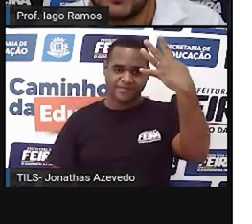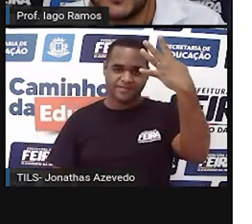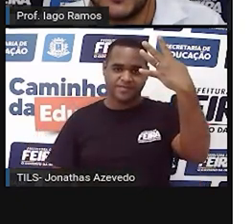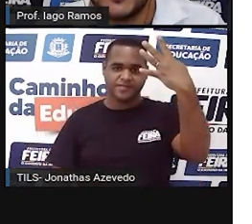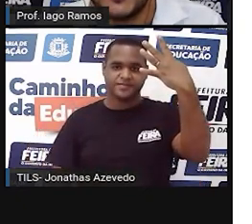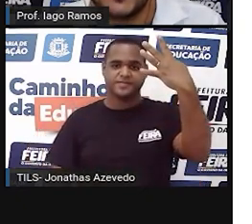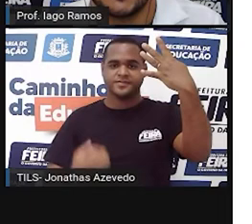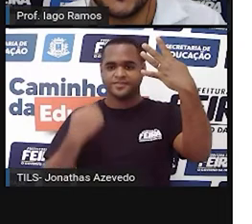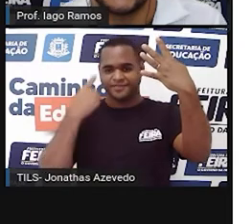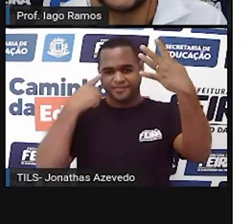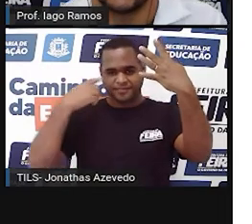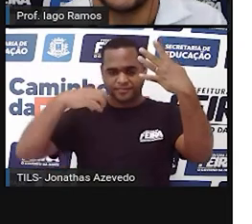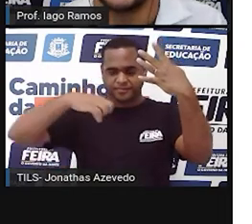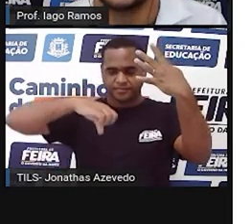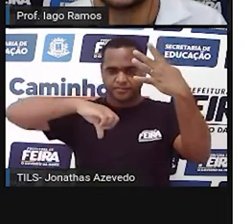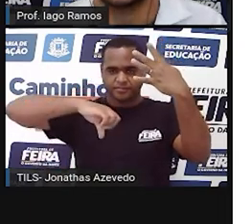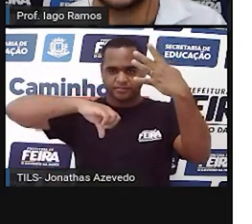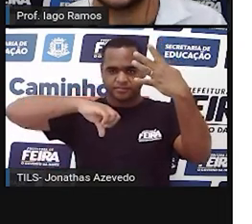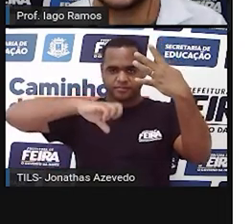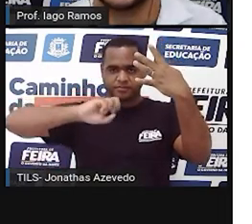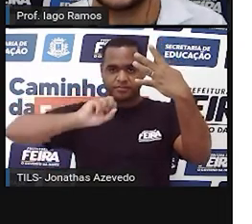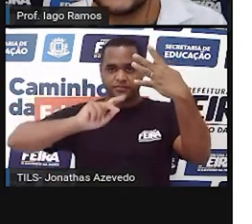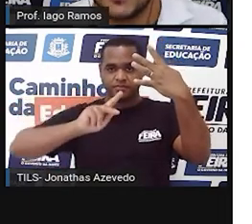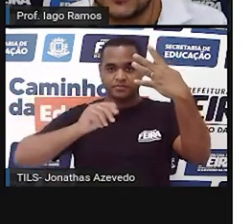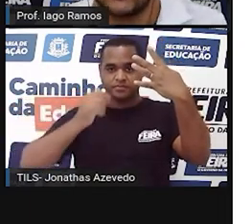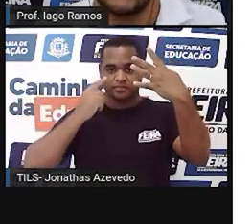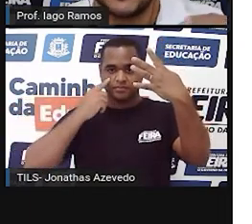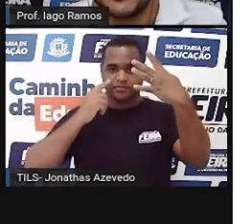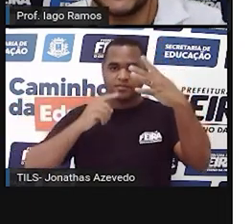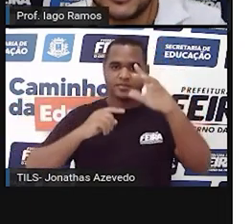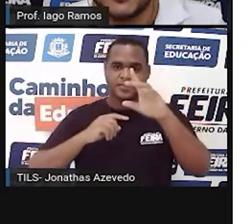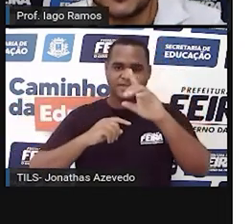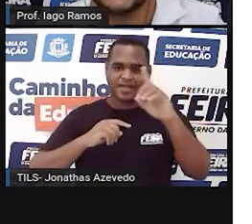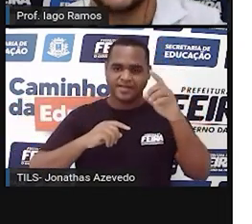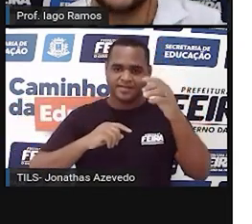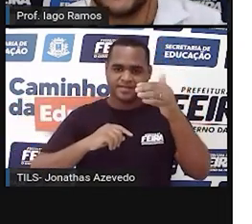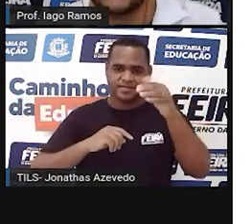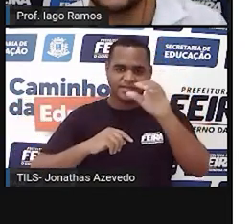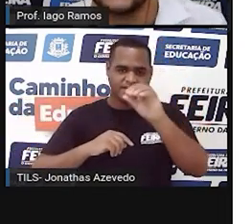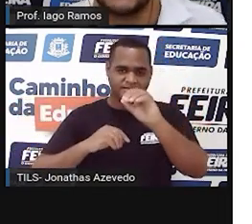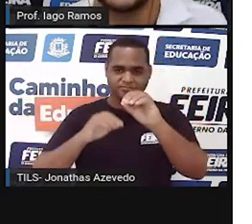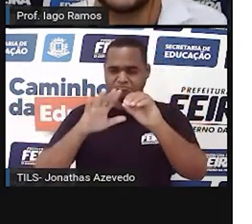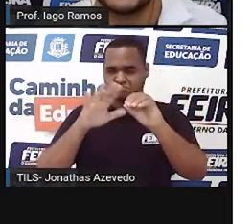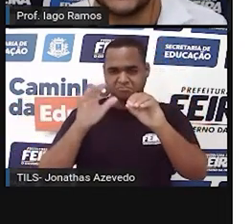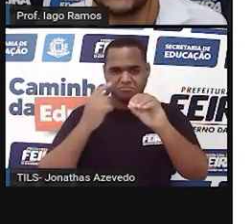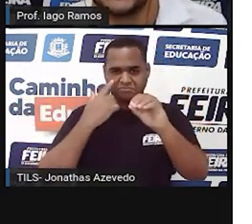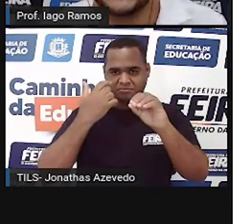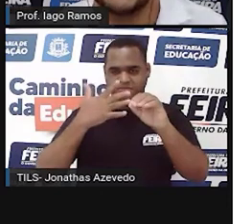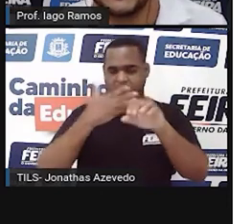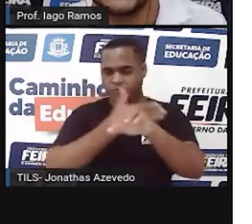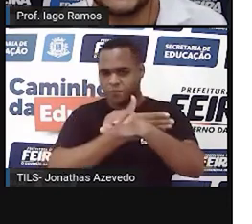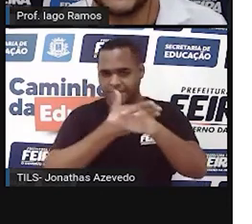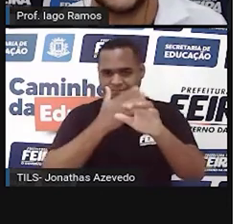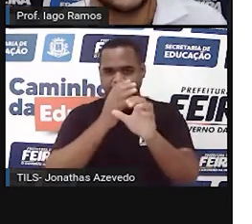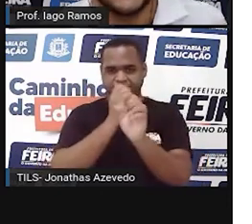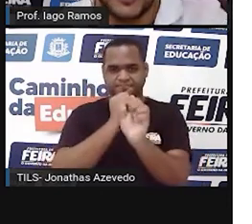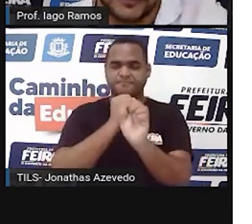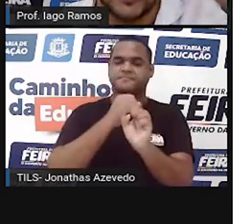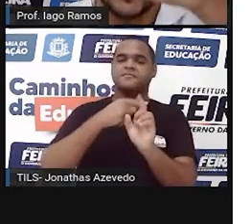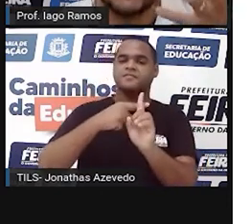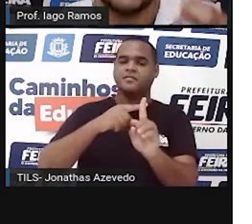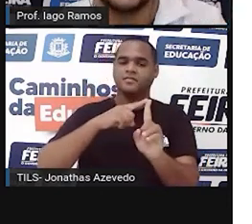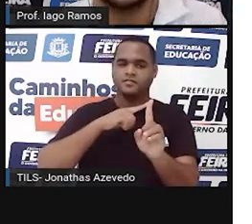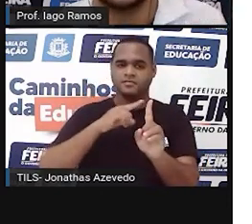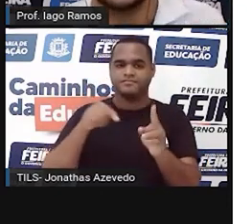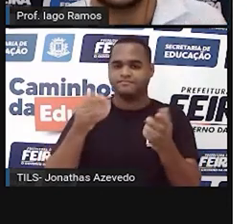sobe aqui para a ordem das dezenas, como a gente já está acostumado a fazer a continha de mais. E